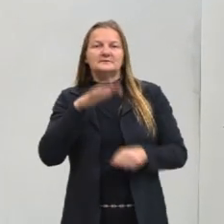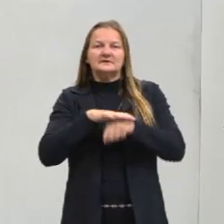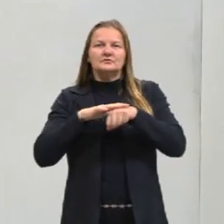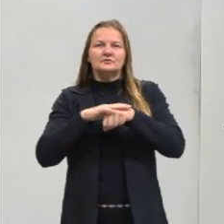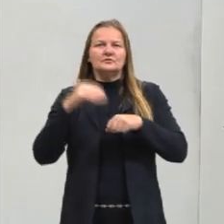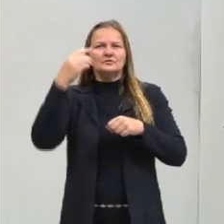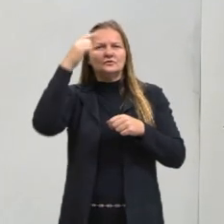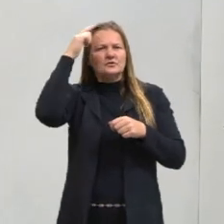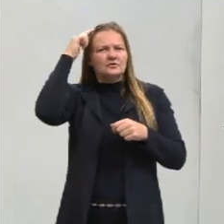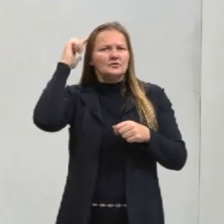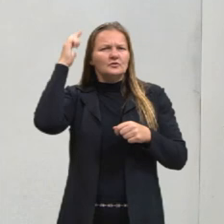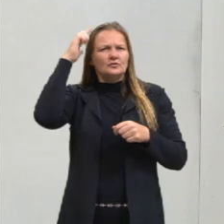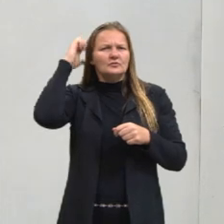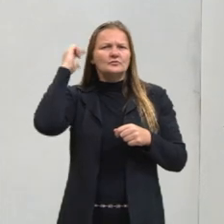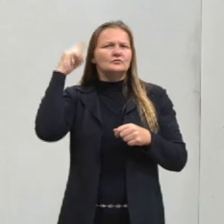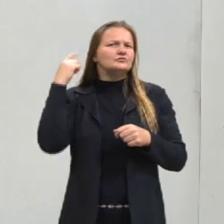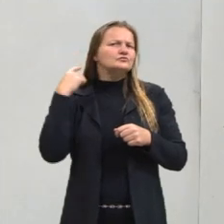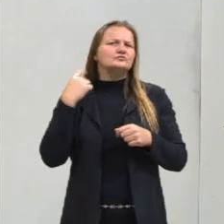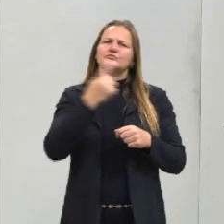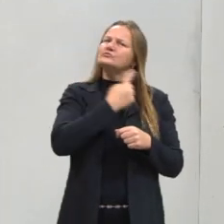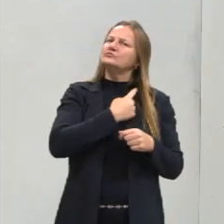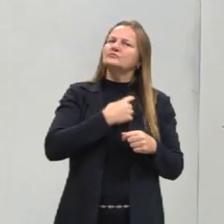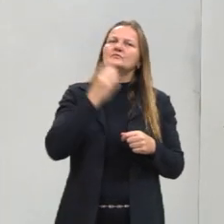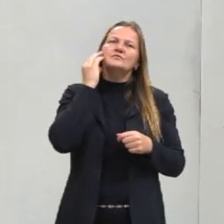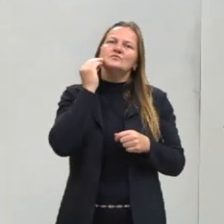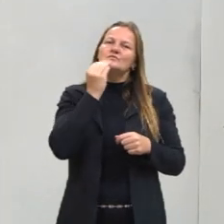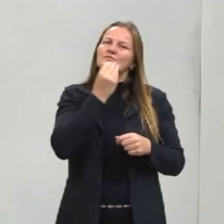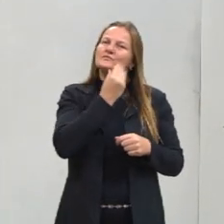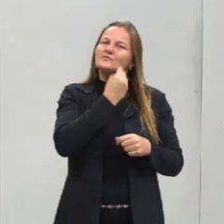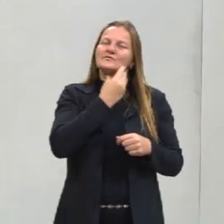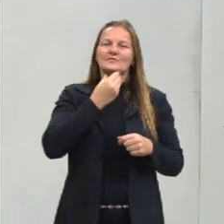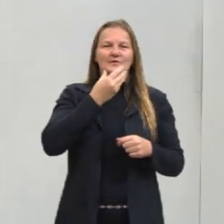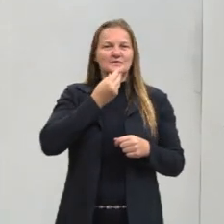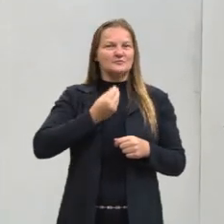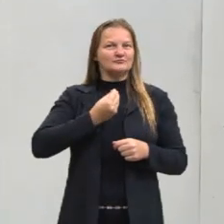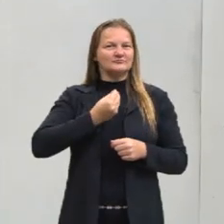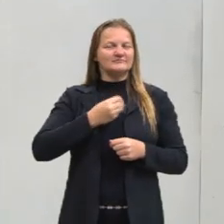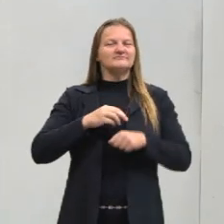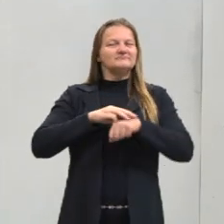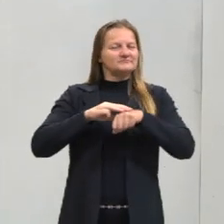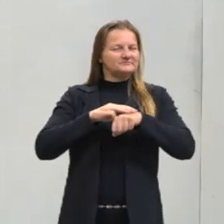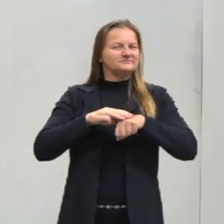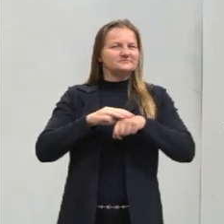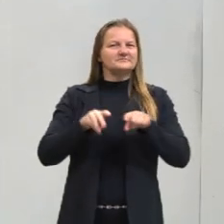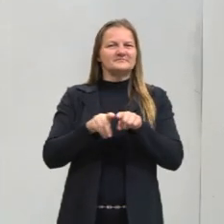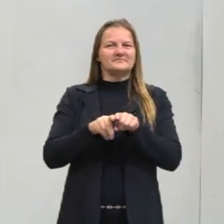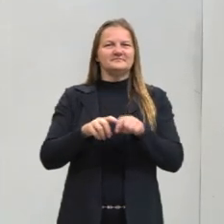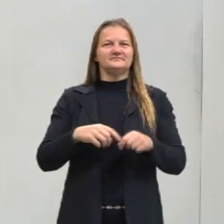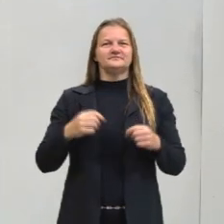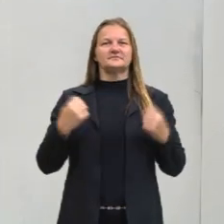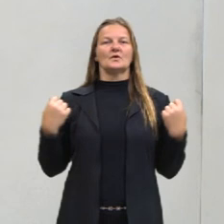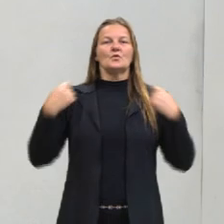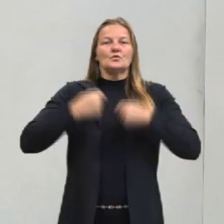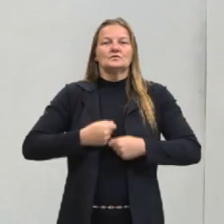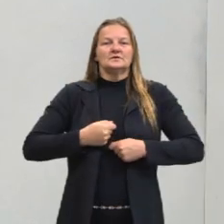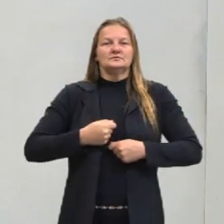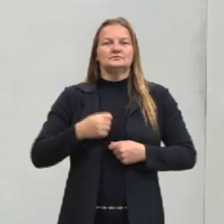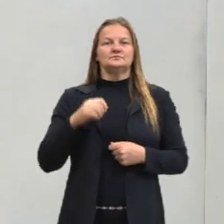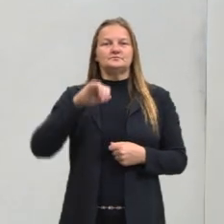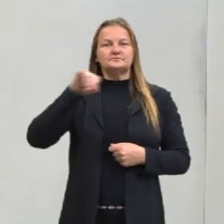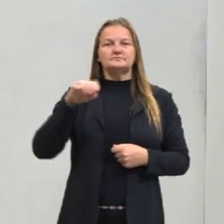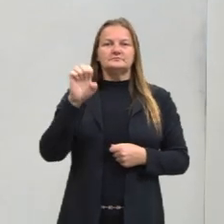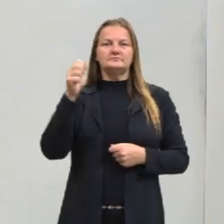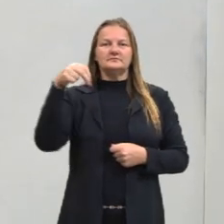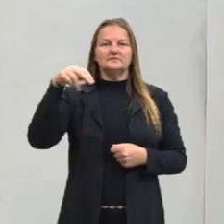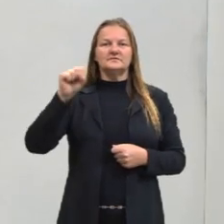castanhos, cacheado, barba comprida, também castanha, estou vestindo uma jaqueta jeans e a